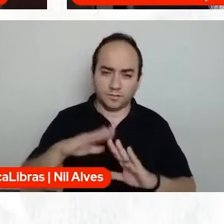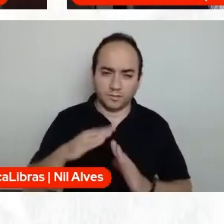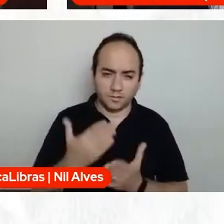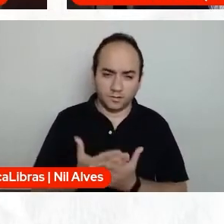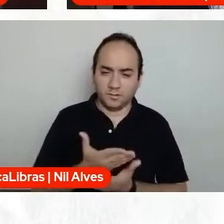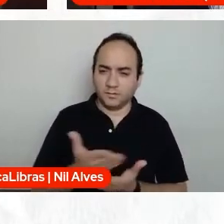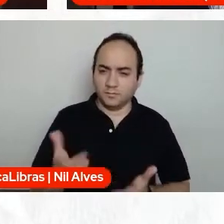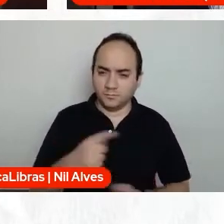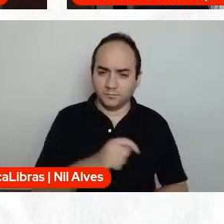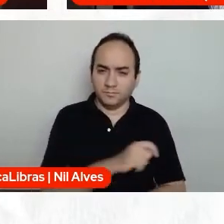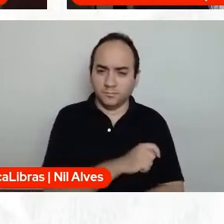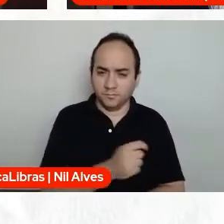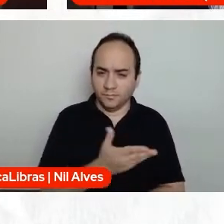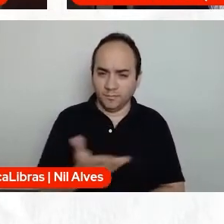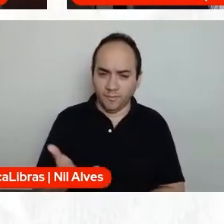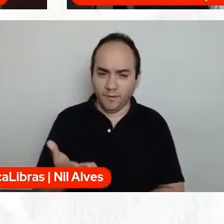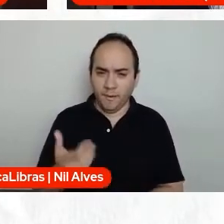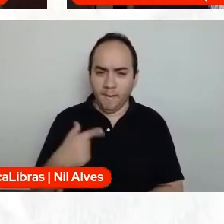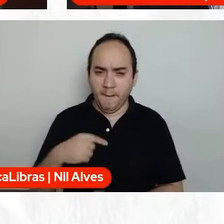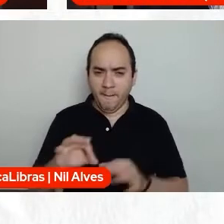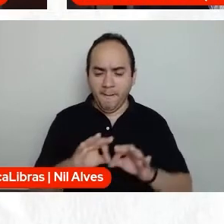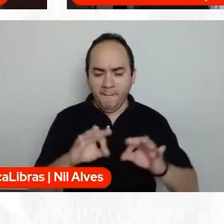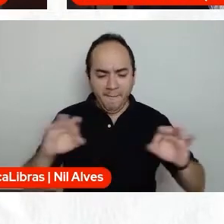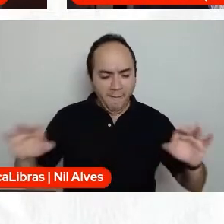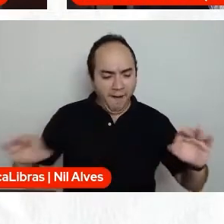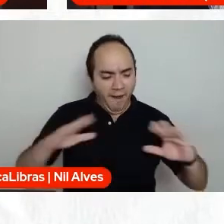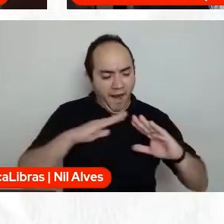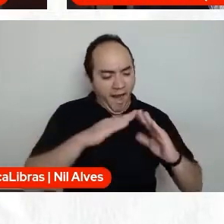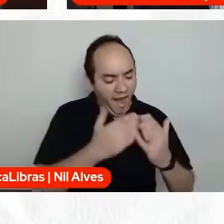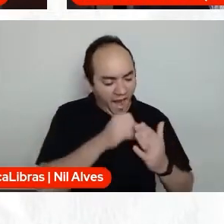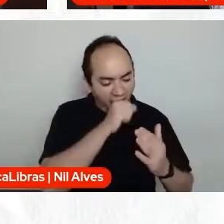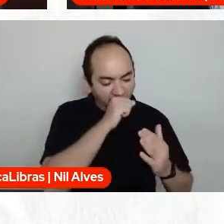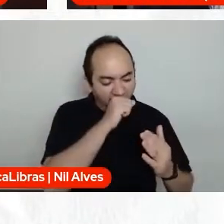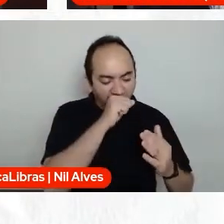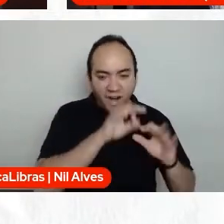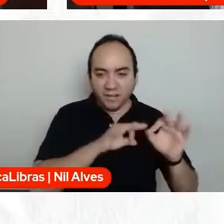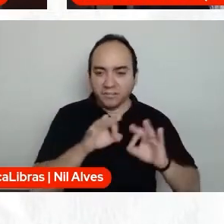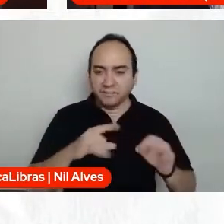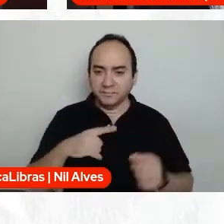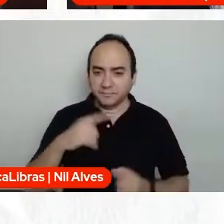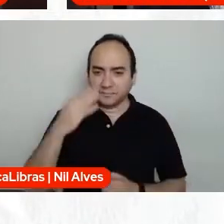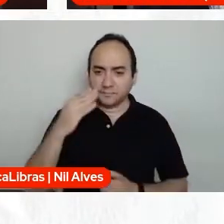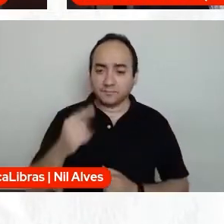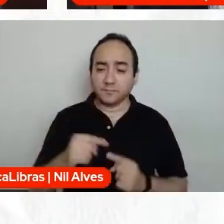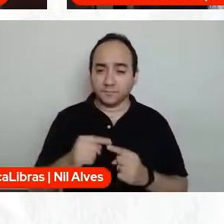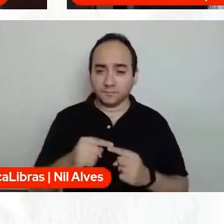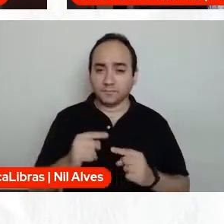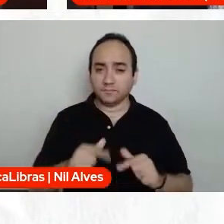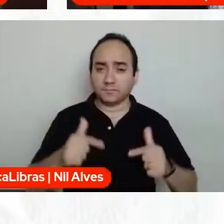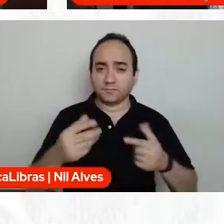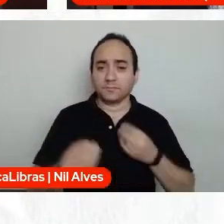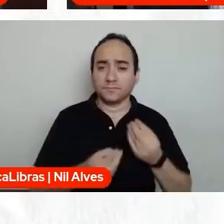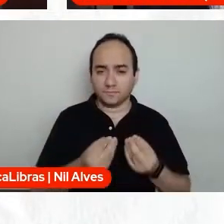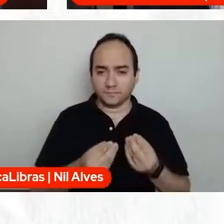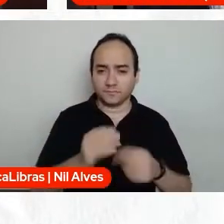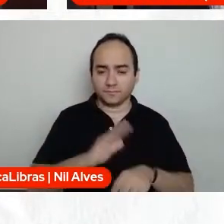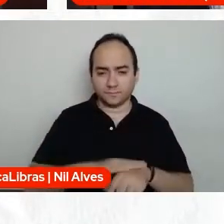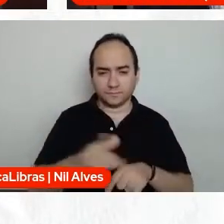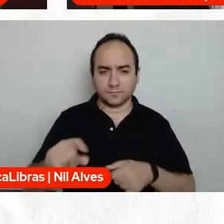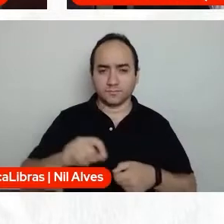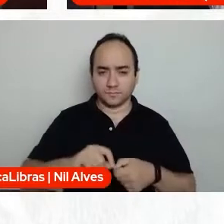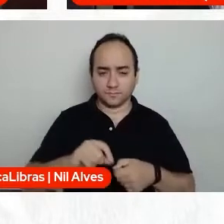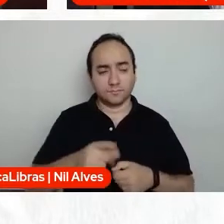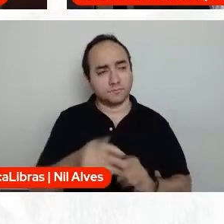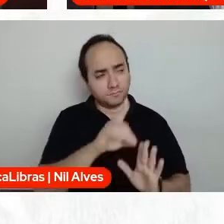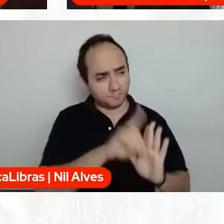estudando, você mora a mais de 2.300 metros aqui em Campo Grande da solidariedade escolar, então você vai lá fazer. Ah, isso que é direito,